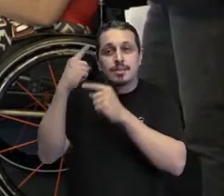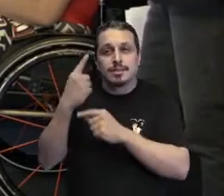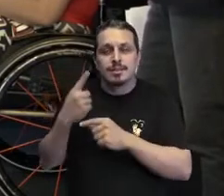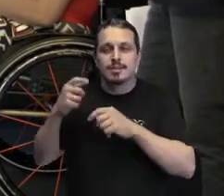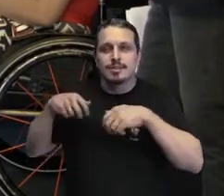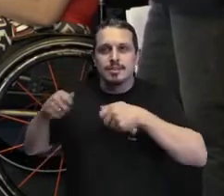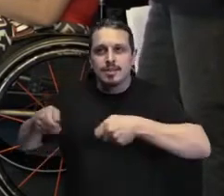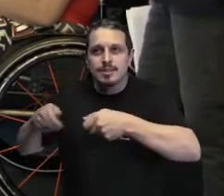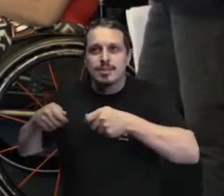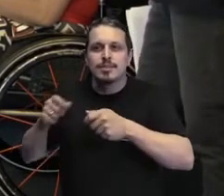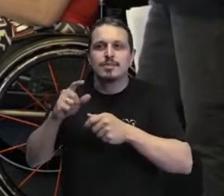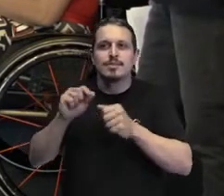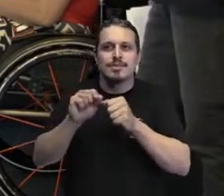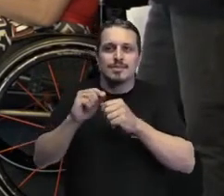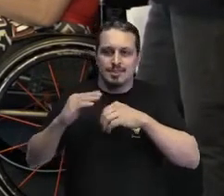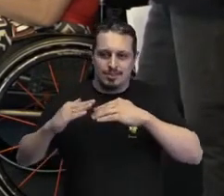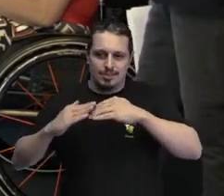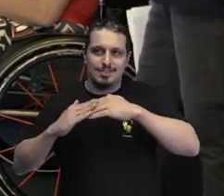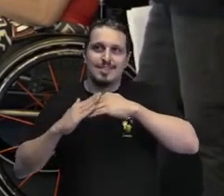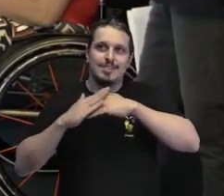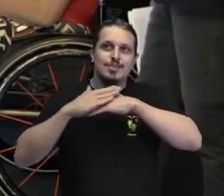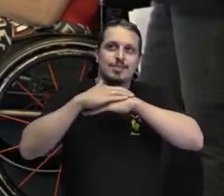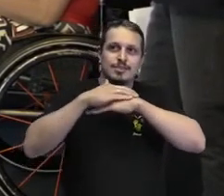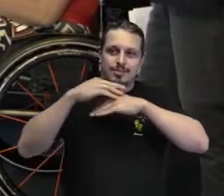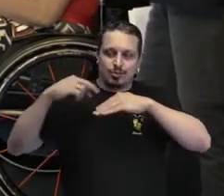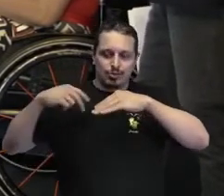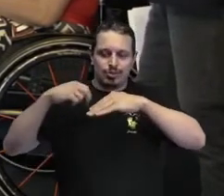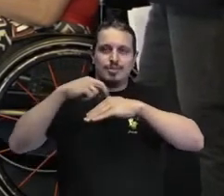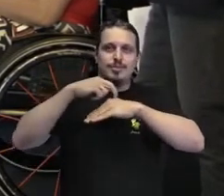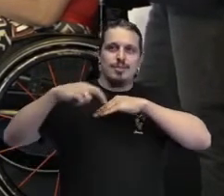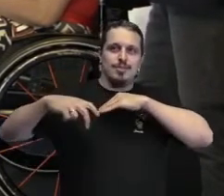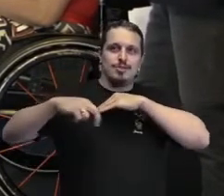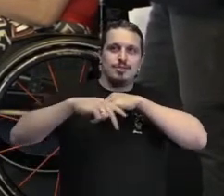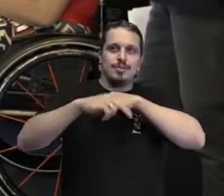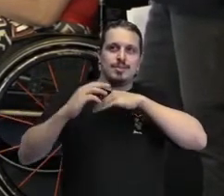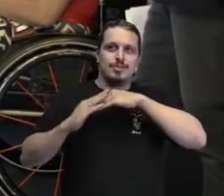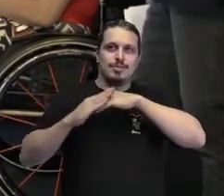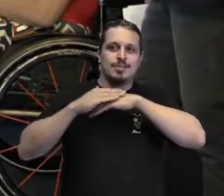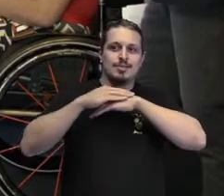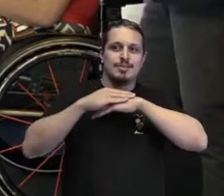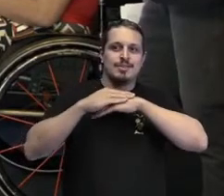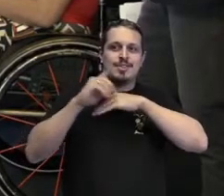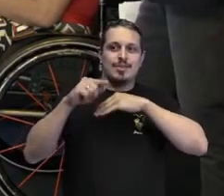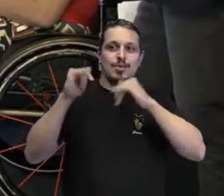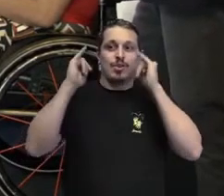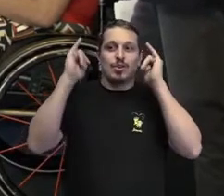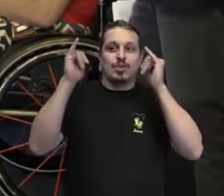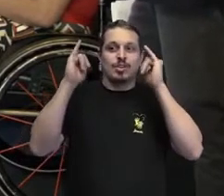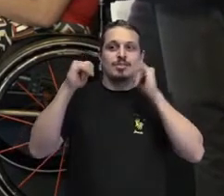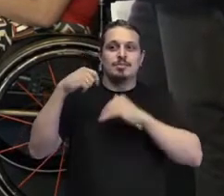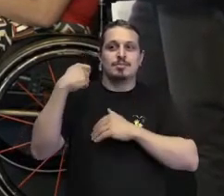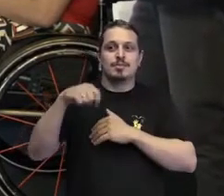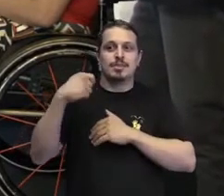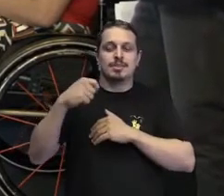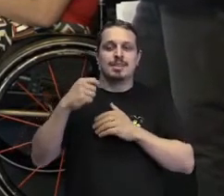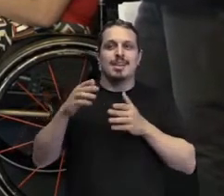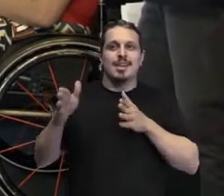ou uma escada, ou um ônibus, porque essa acessibilidade,